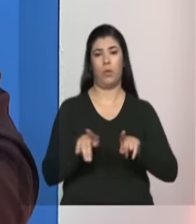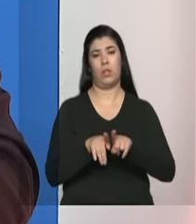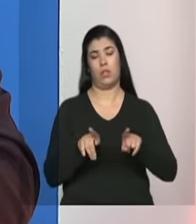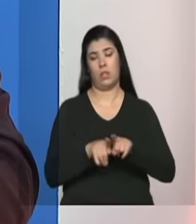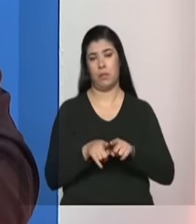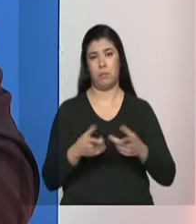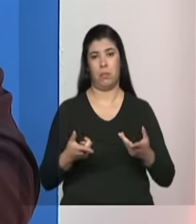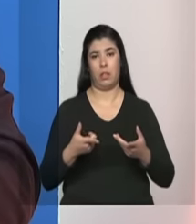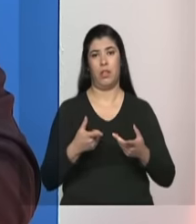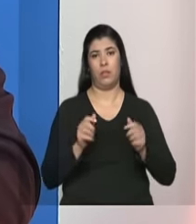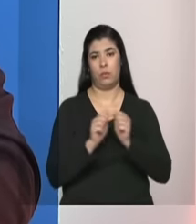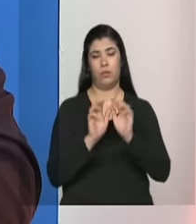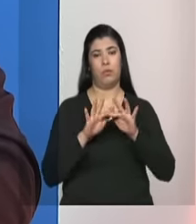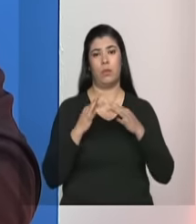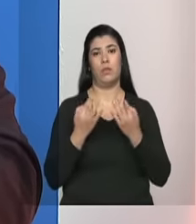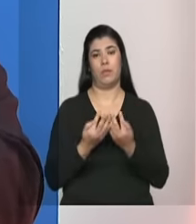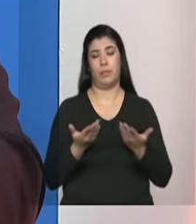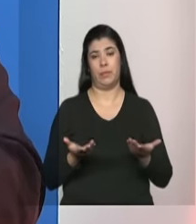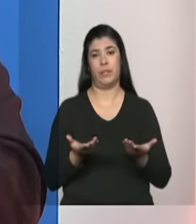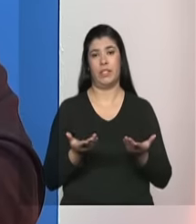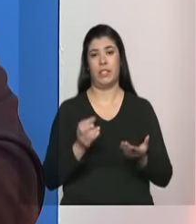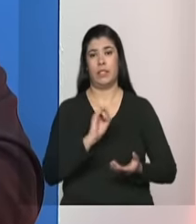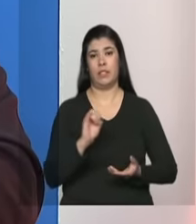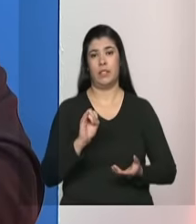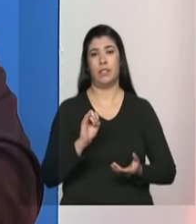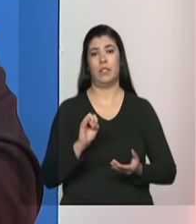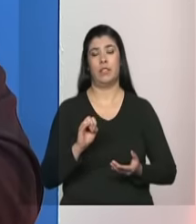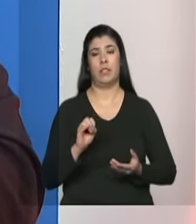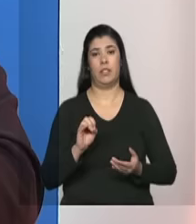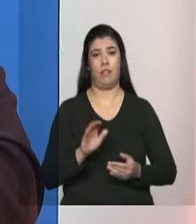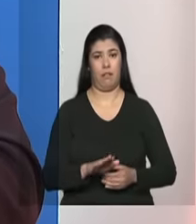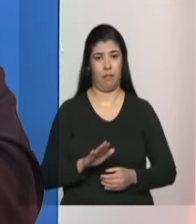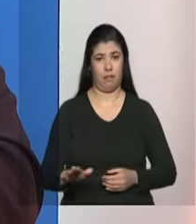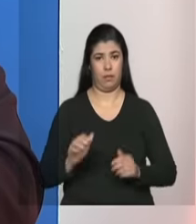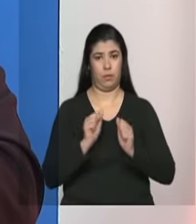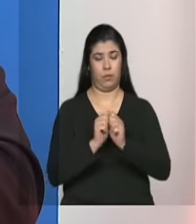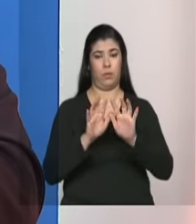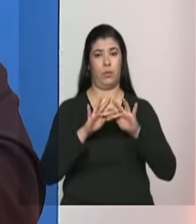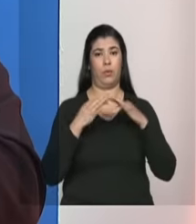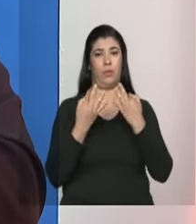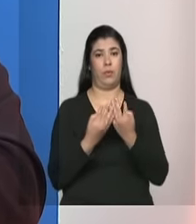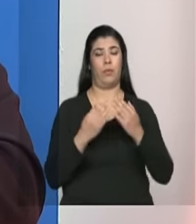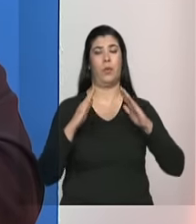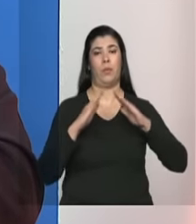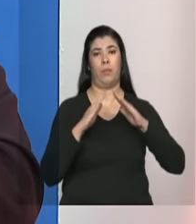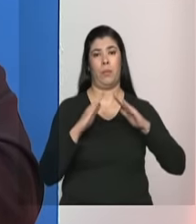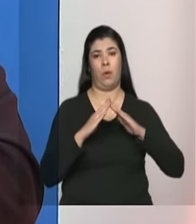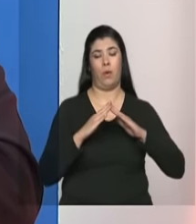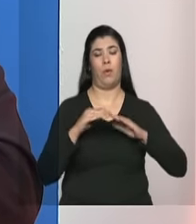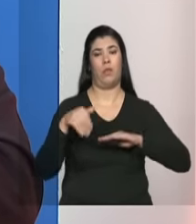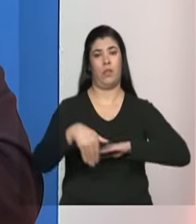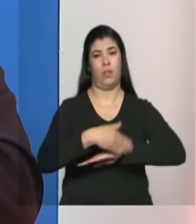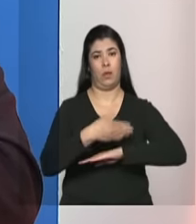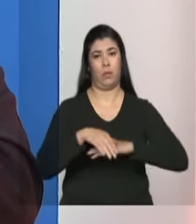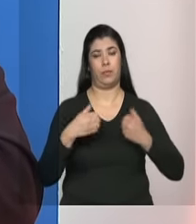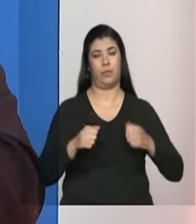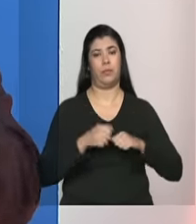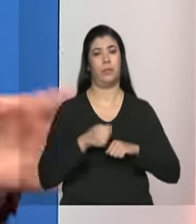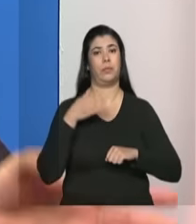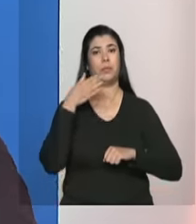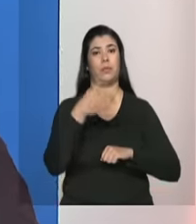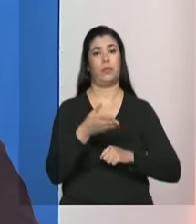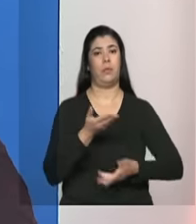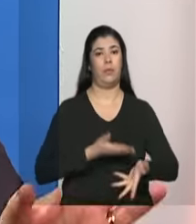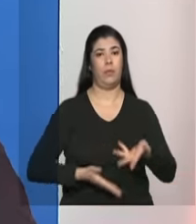sozinhas então a criança quando ela está acompanhada dos pais em situação de rua elas devem acessar os serviços para